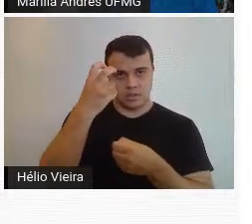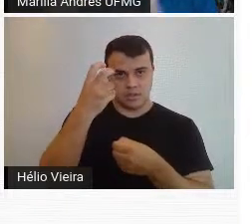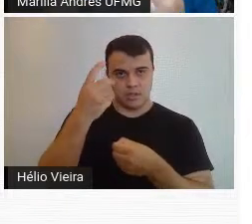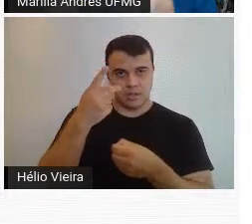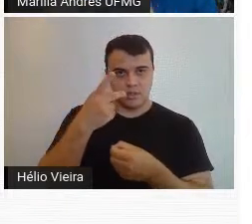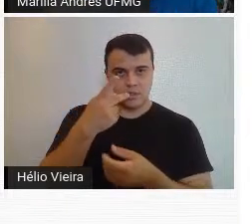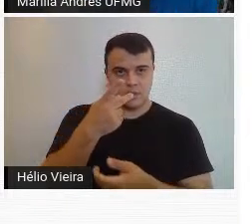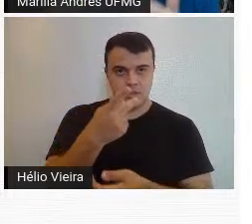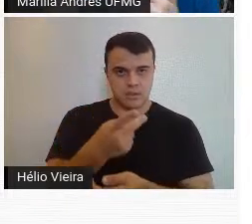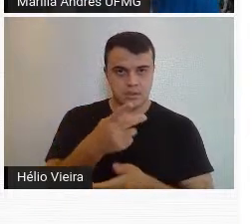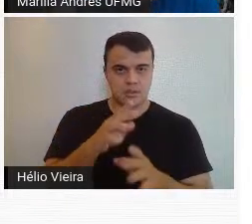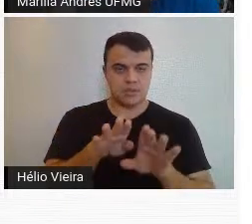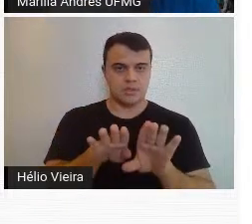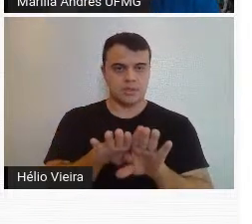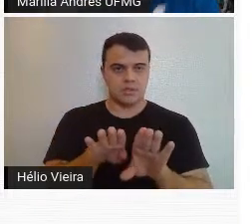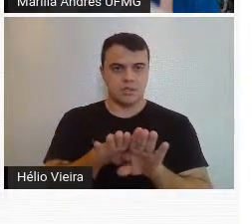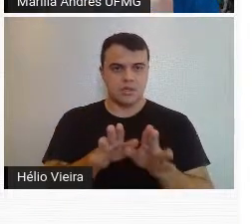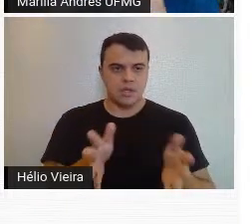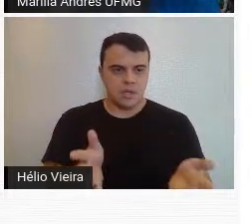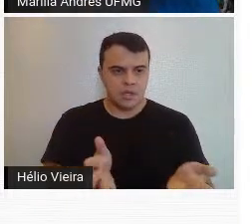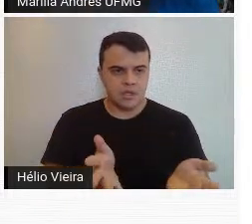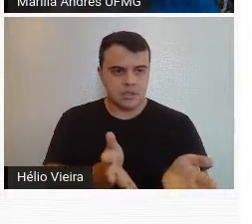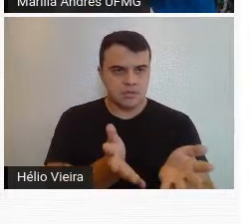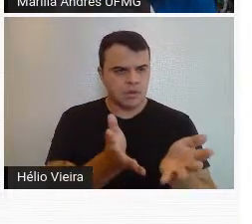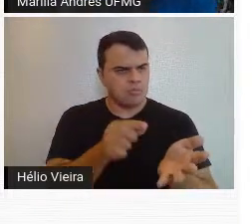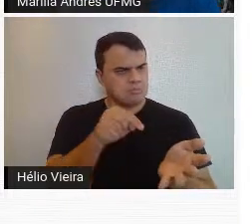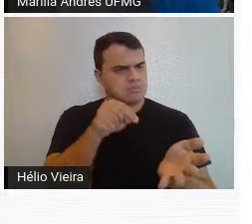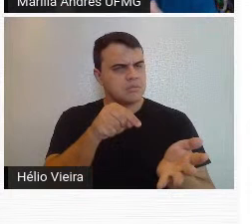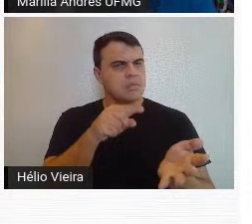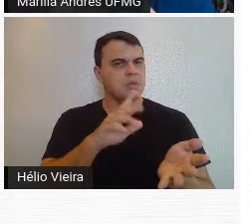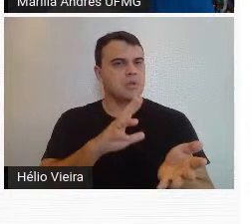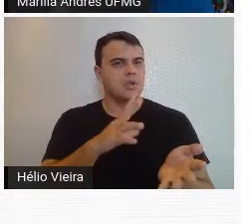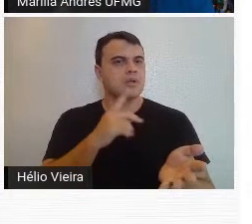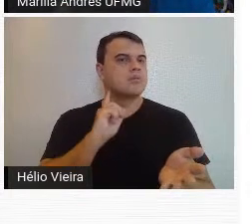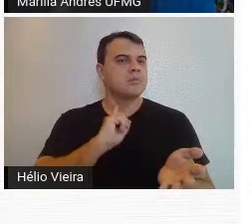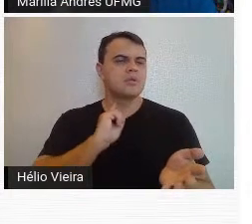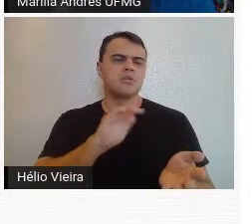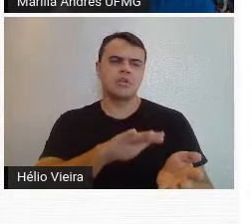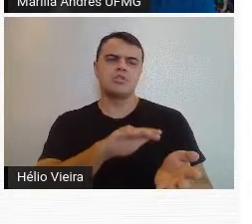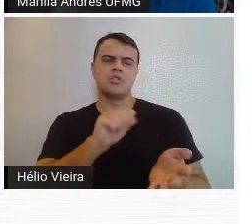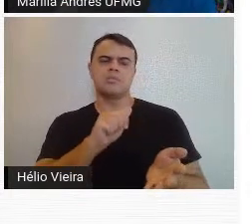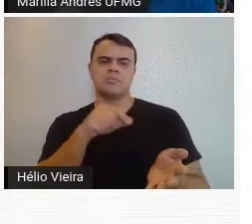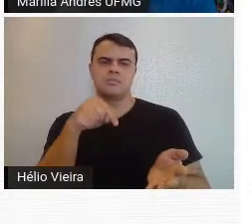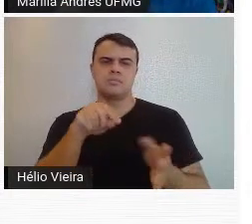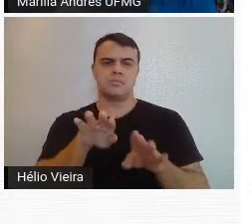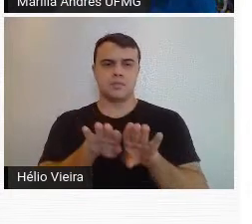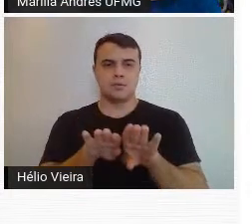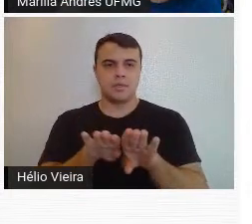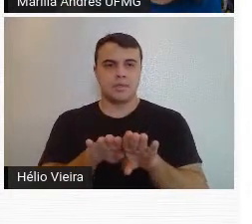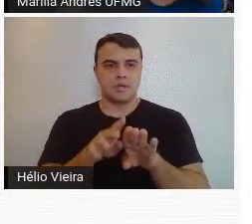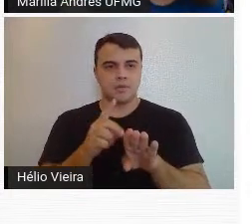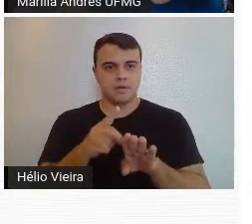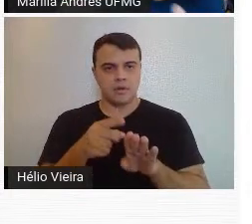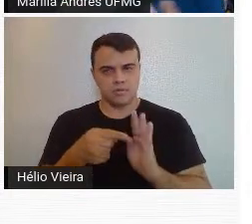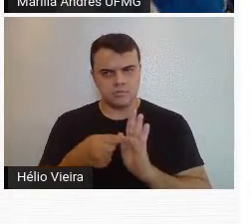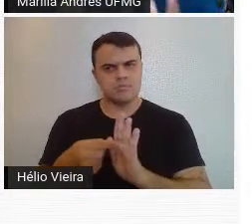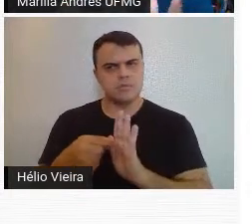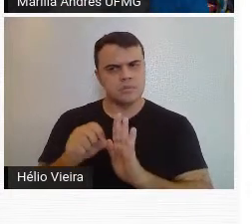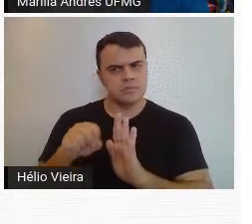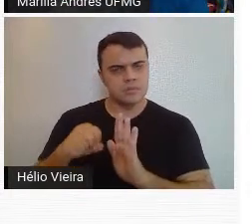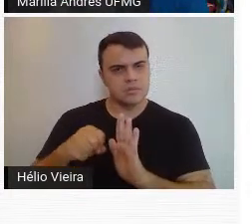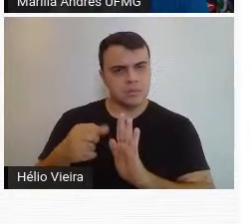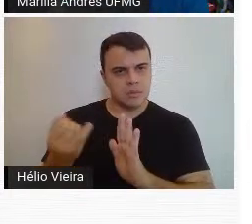vai, ao mesmo tempo que exaltando os artistas mineiros, chamando-os também para tomar partido